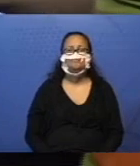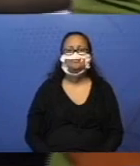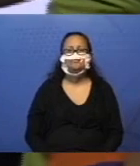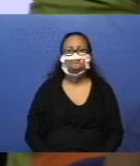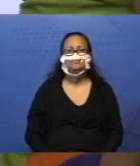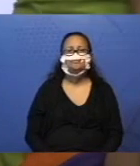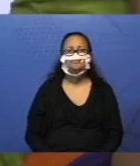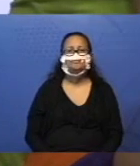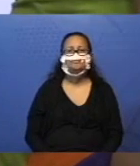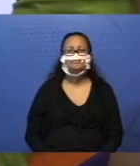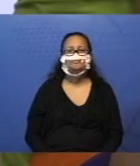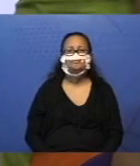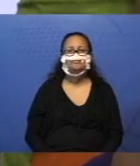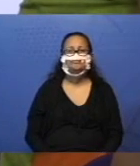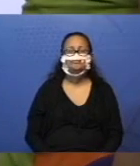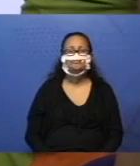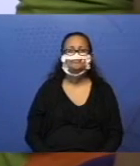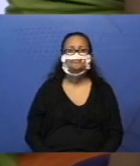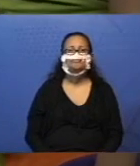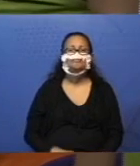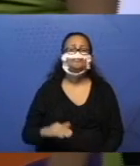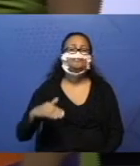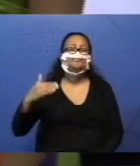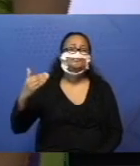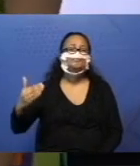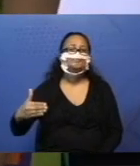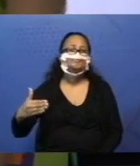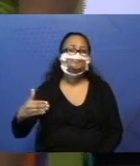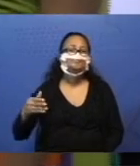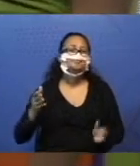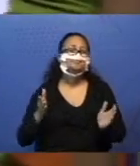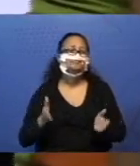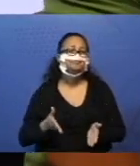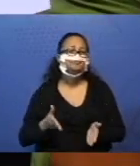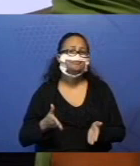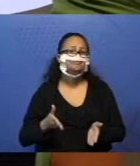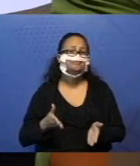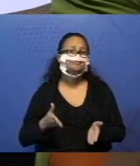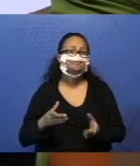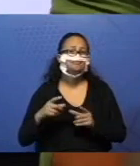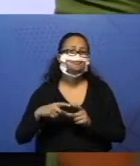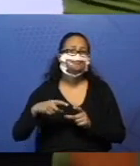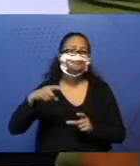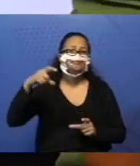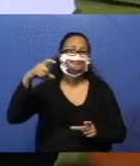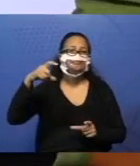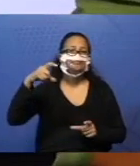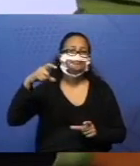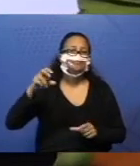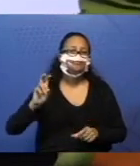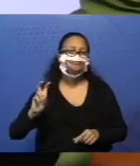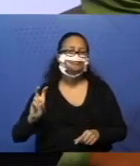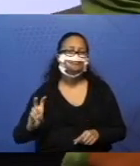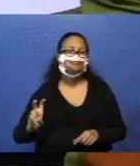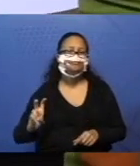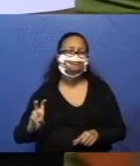Próxima, estamos no 6. Qual é a próxima agora? A barrinha de valor, 5.